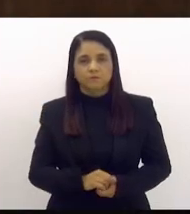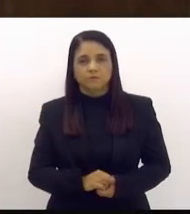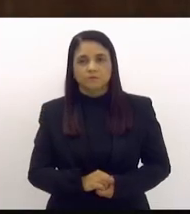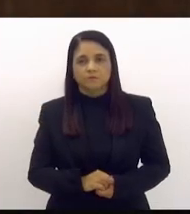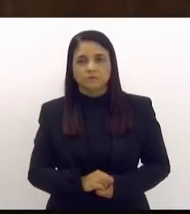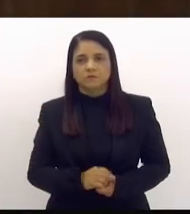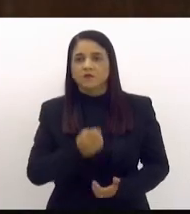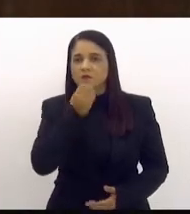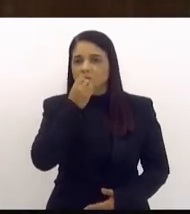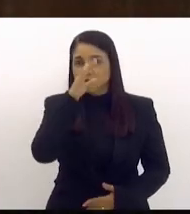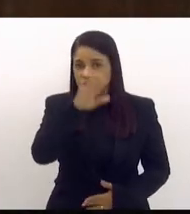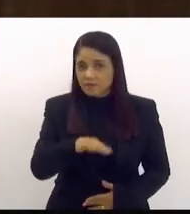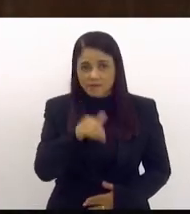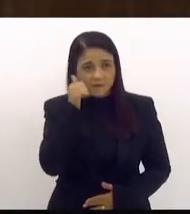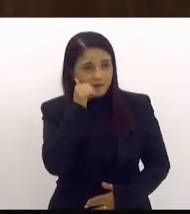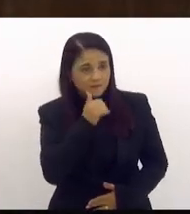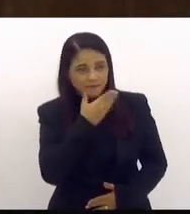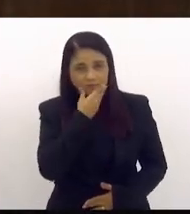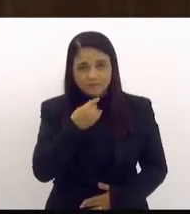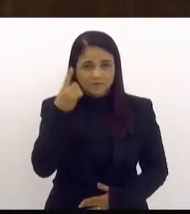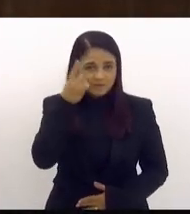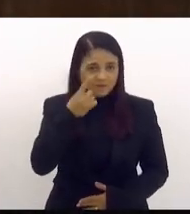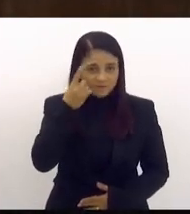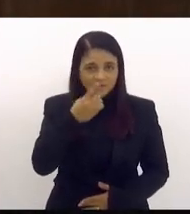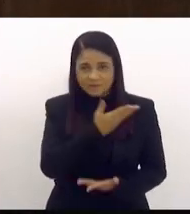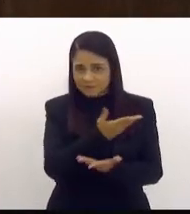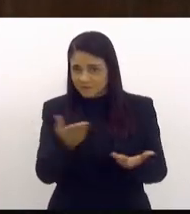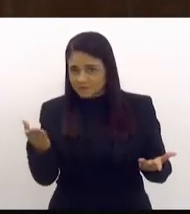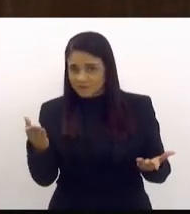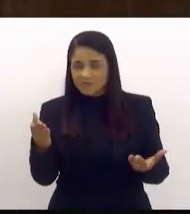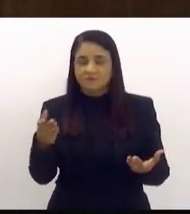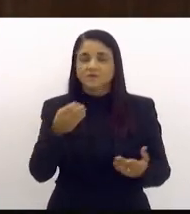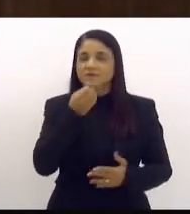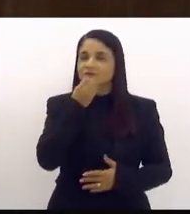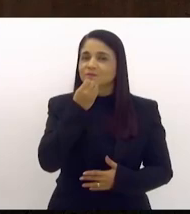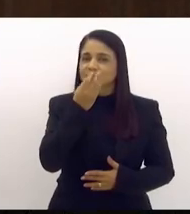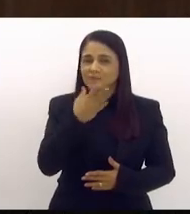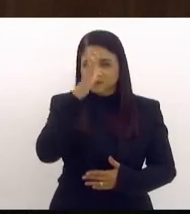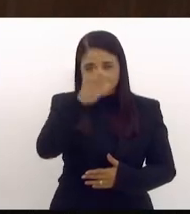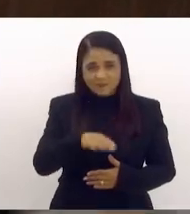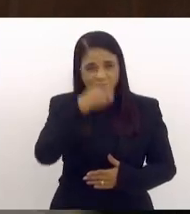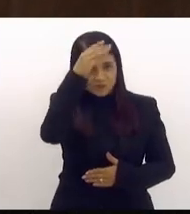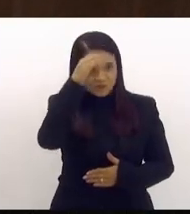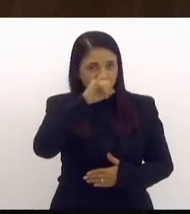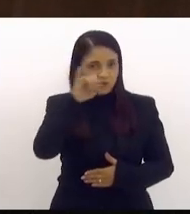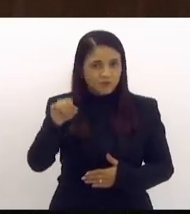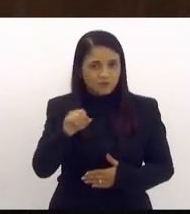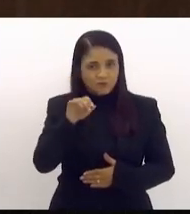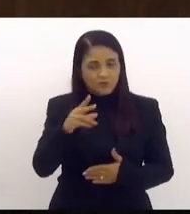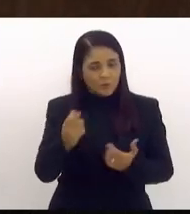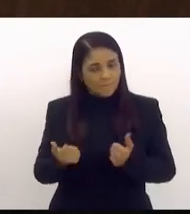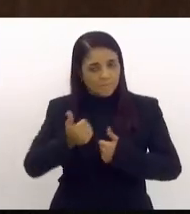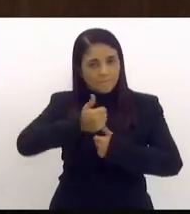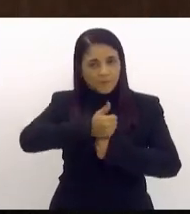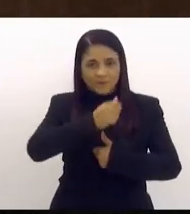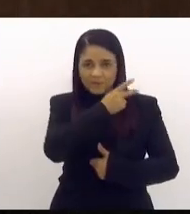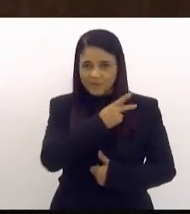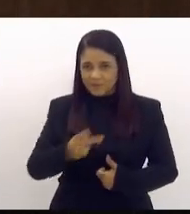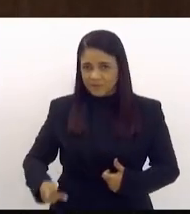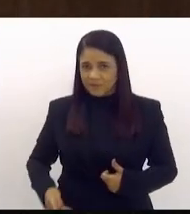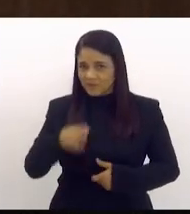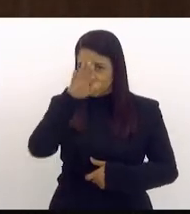Boa tarde a todos e todas, boa tarde, nobre deputada Tia Ju, presidindo nessa tarde hoje